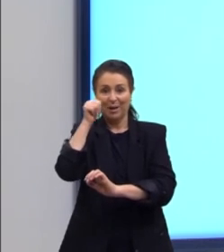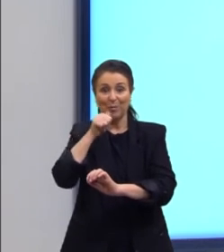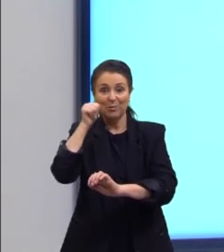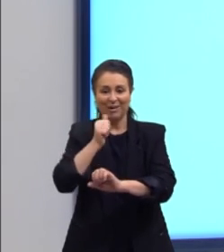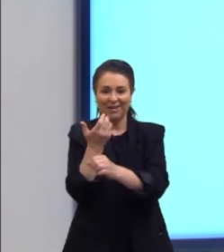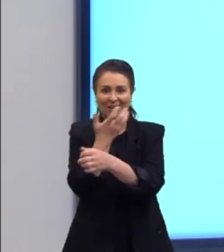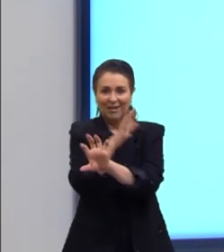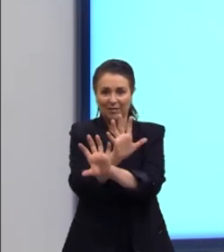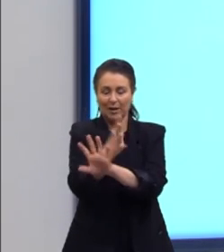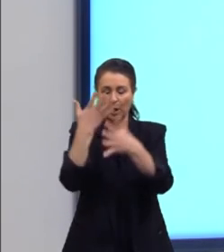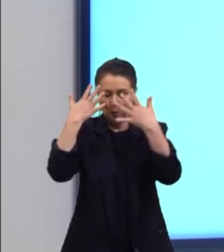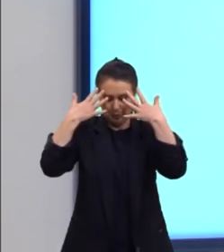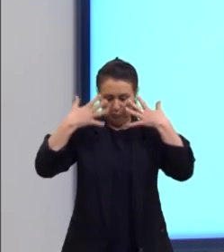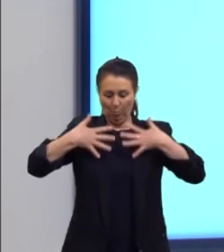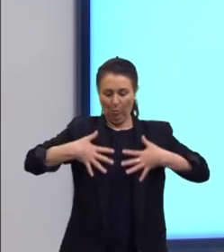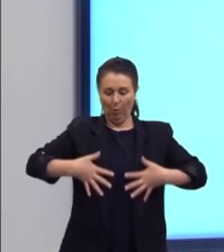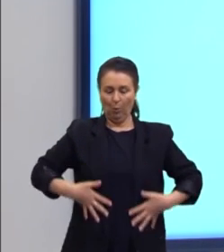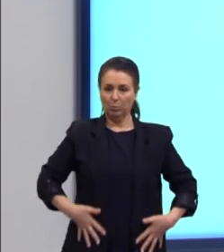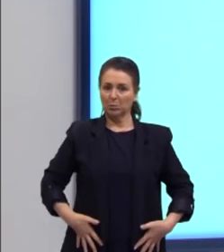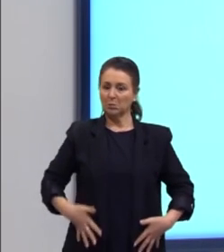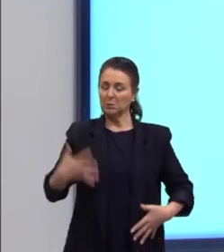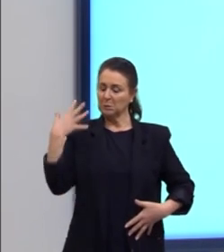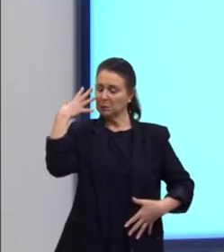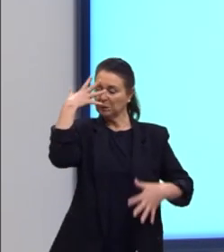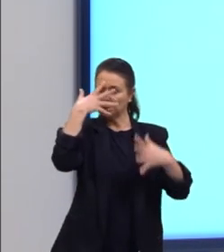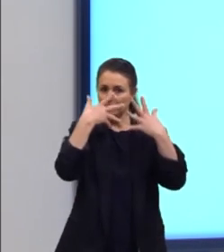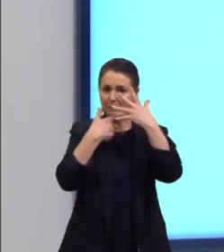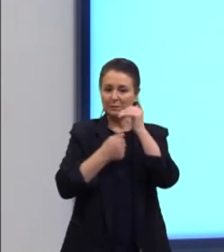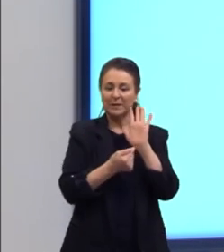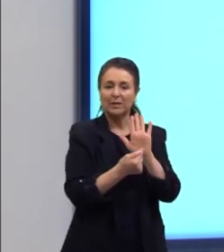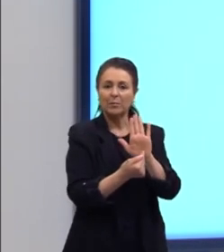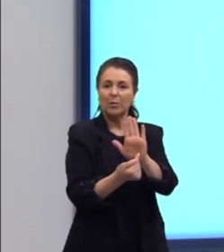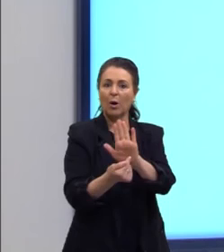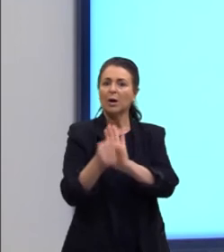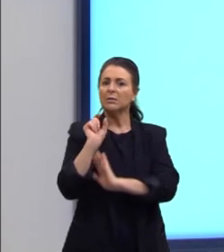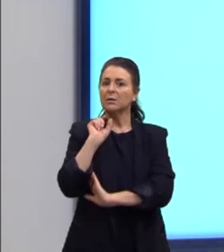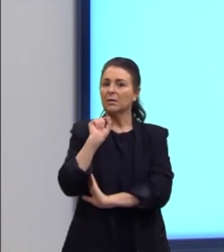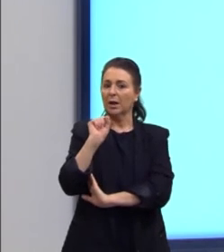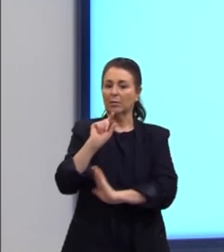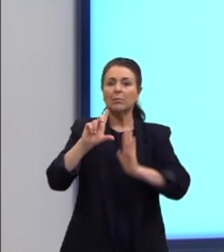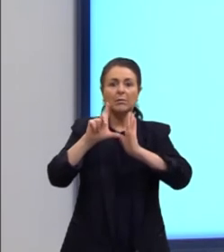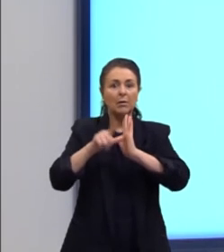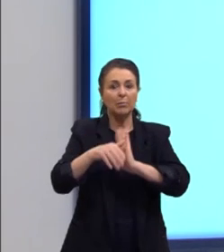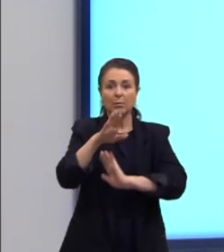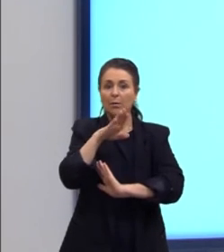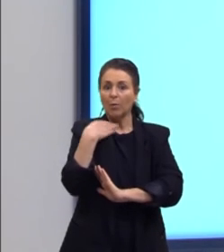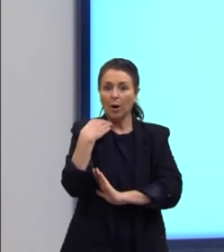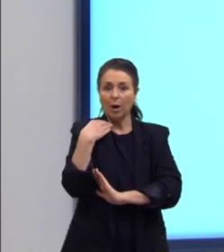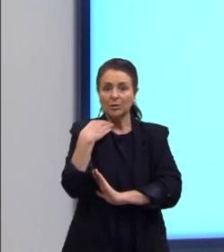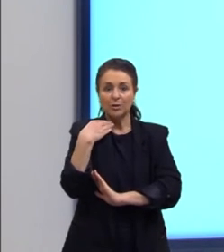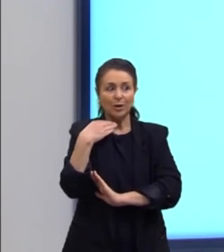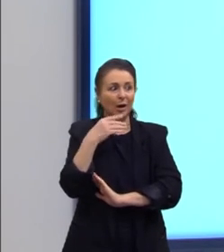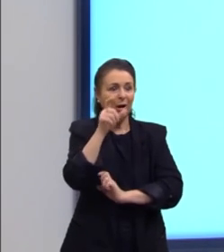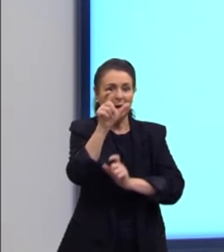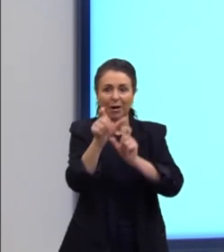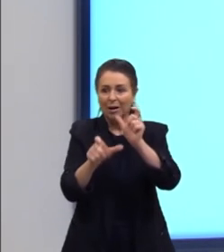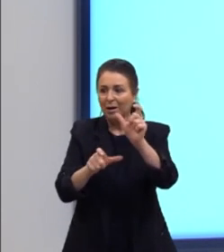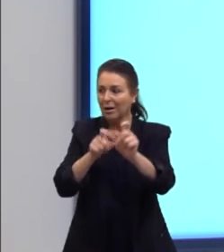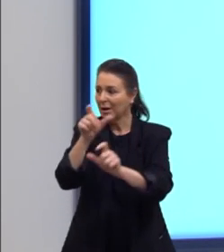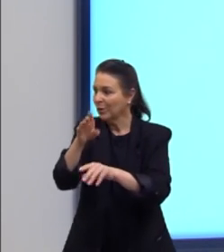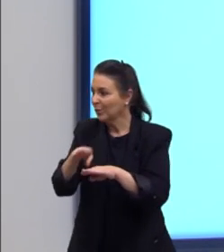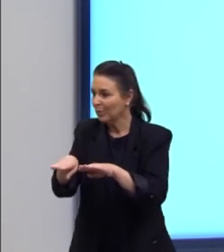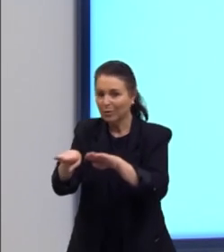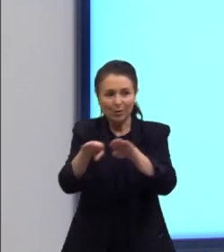veste ricamente, ela mostra que aqui, que após a morte todo mundo é igual, todo mundo vai se tornar uma